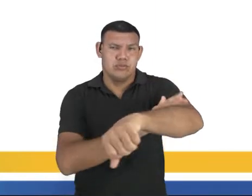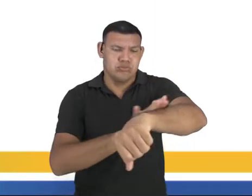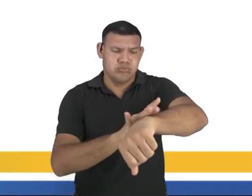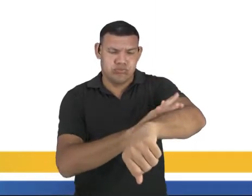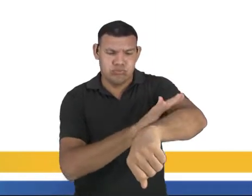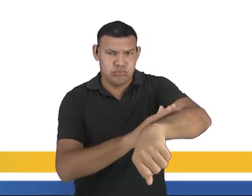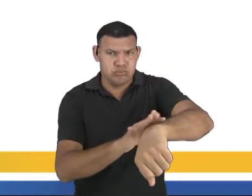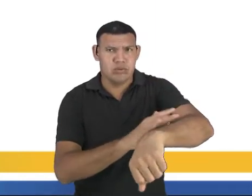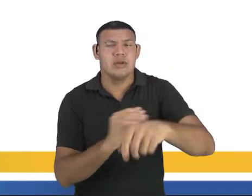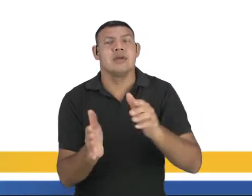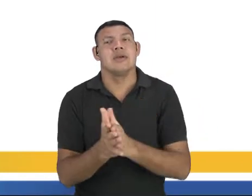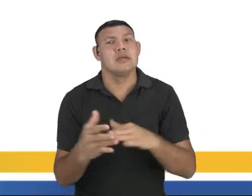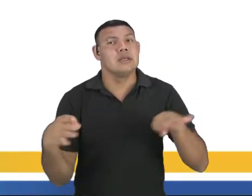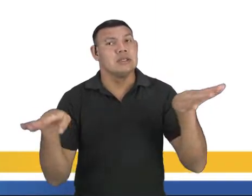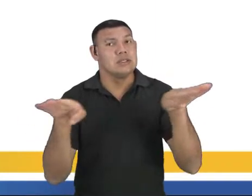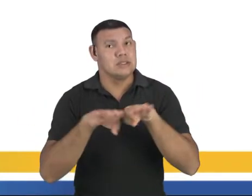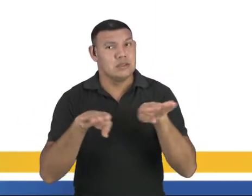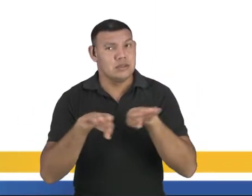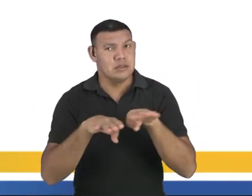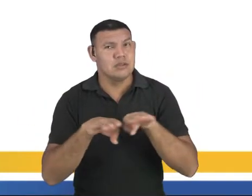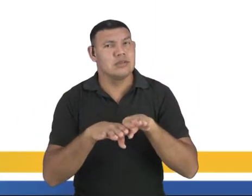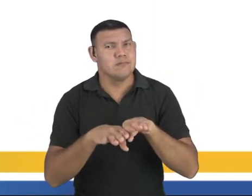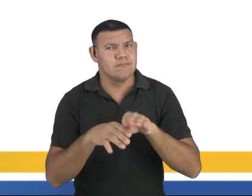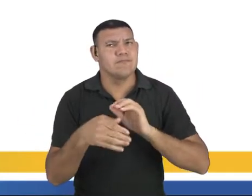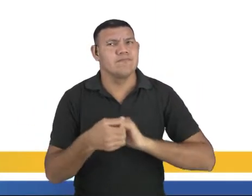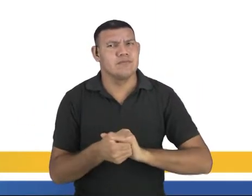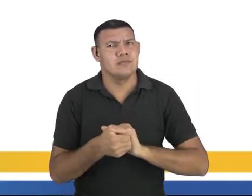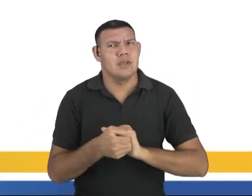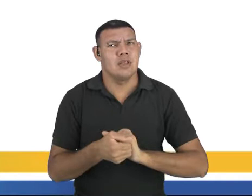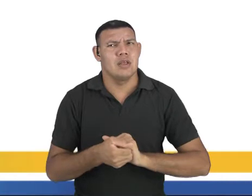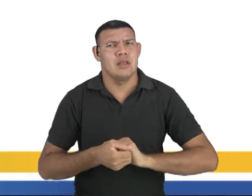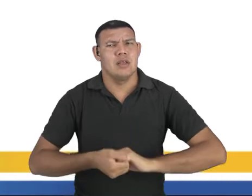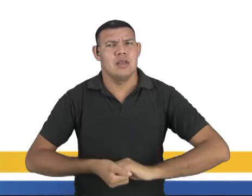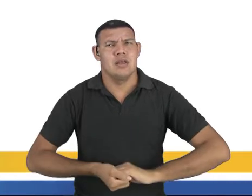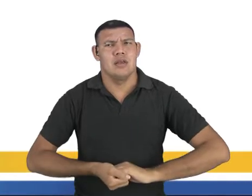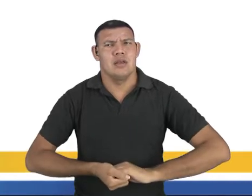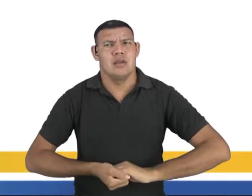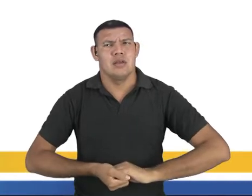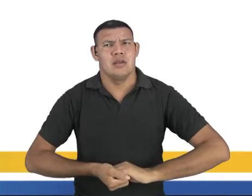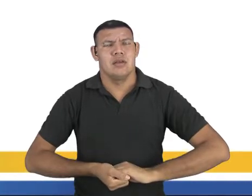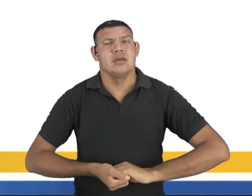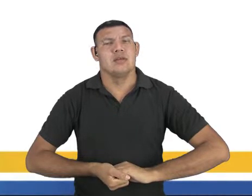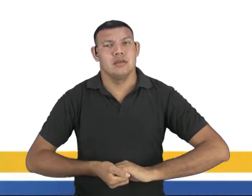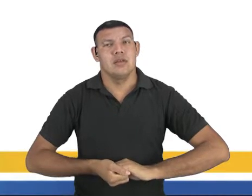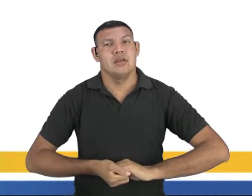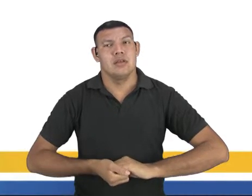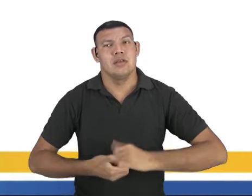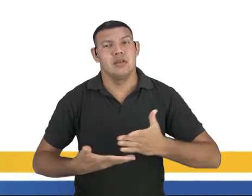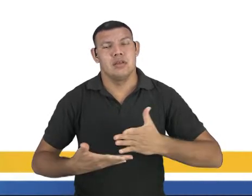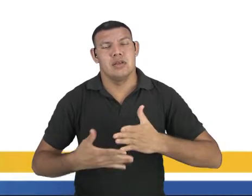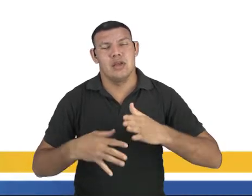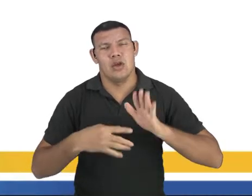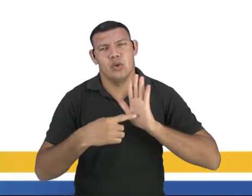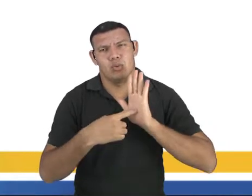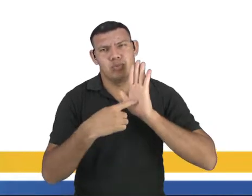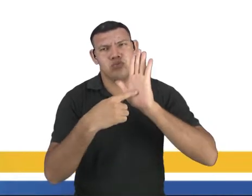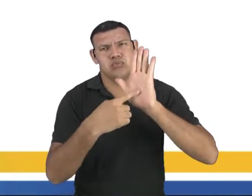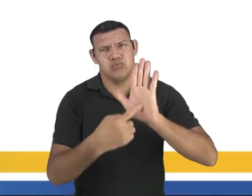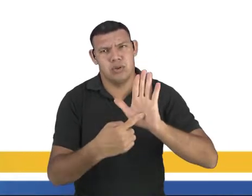que eles fazem alguma alusão, que